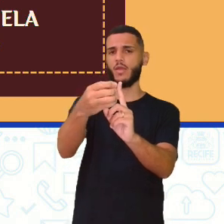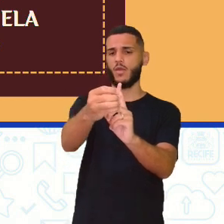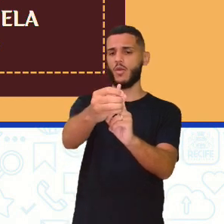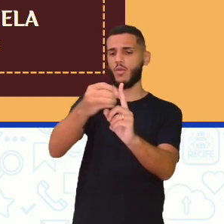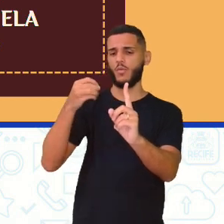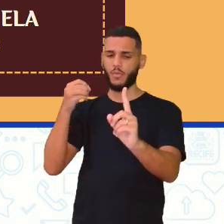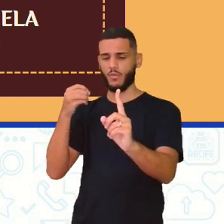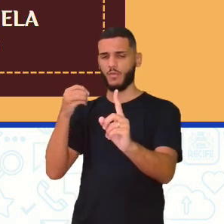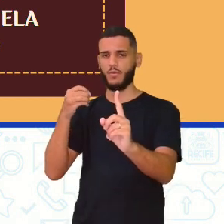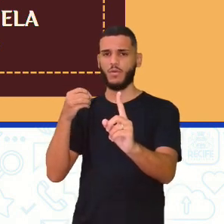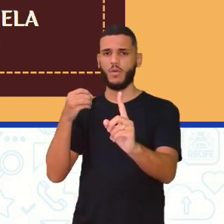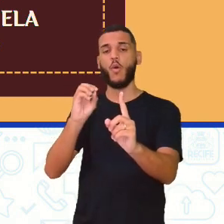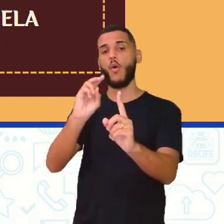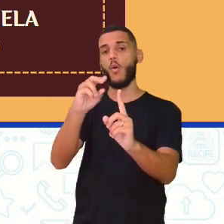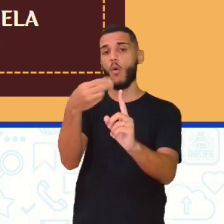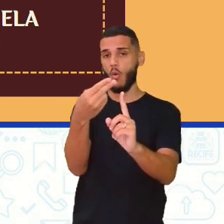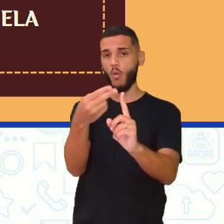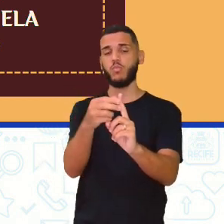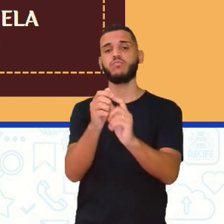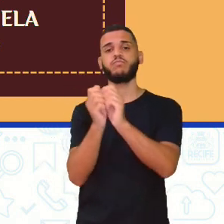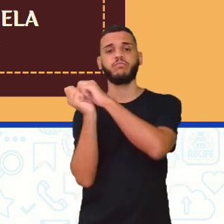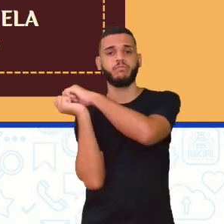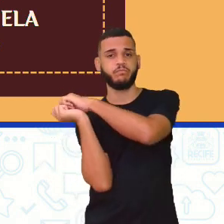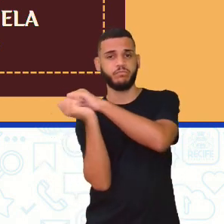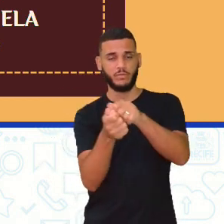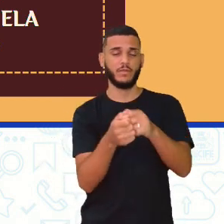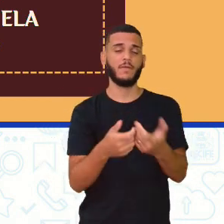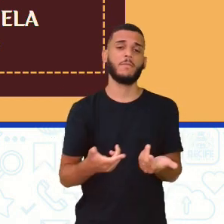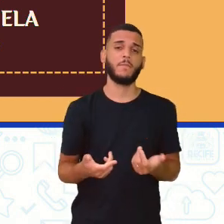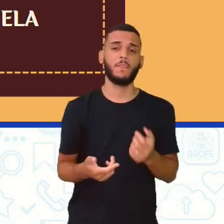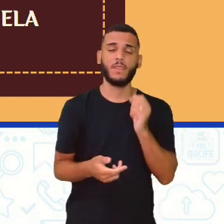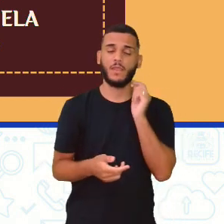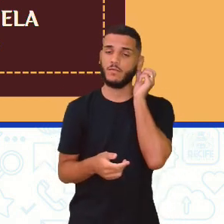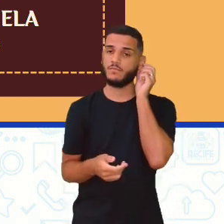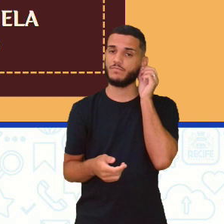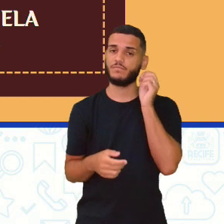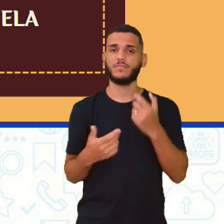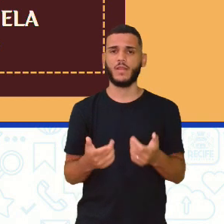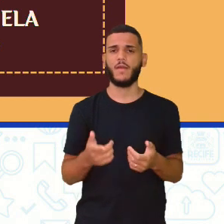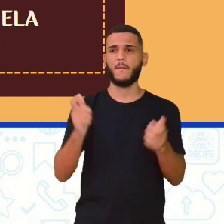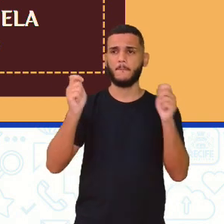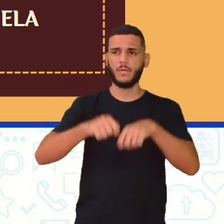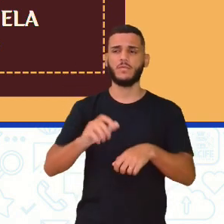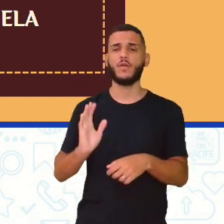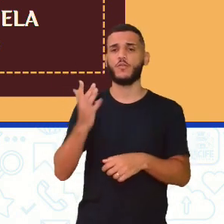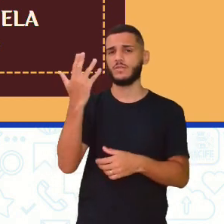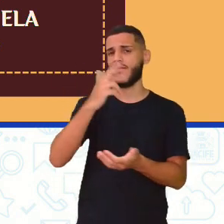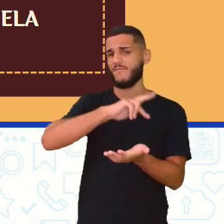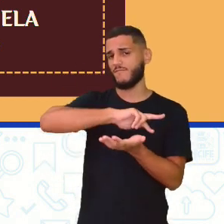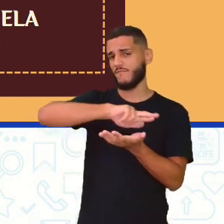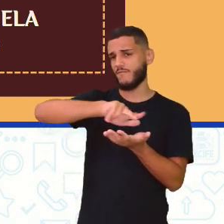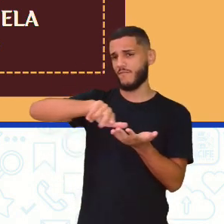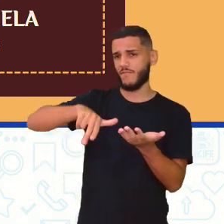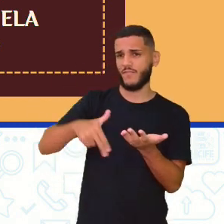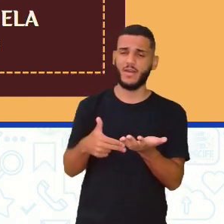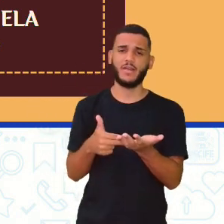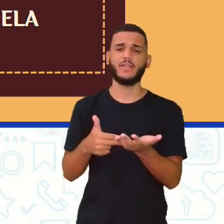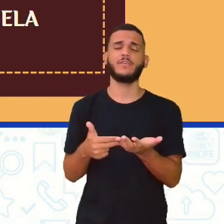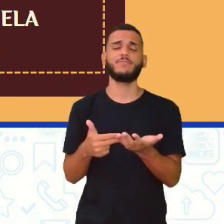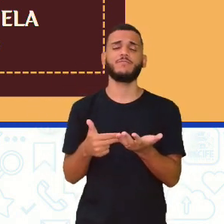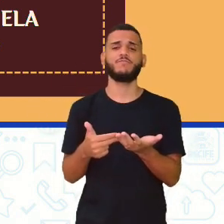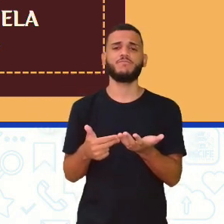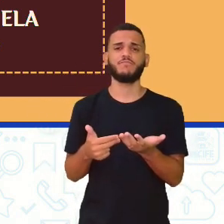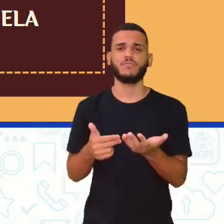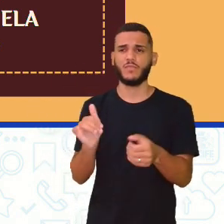rebatedor. E isso pode acontecer aí de diversas formas, né? Nós temos aí na imagem, já fazendo a descrição também,